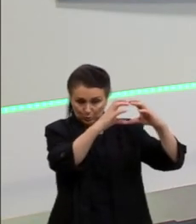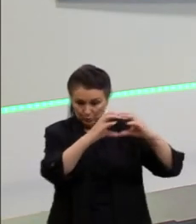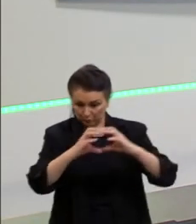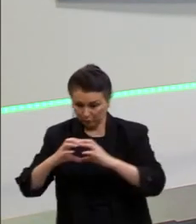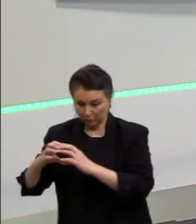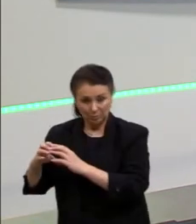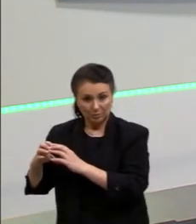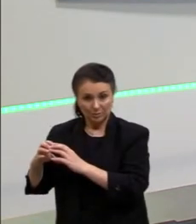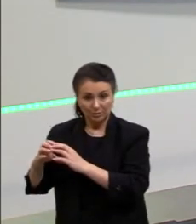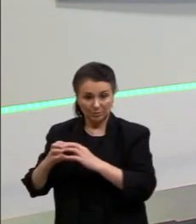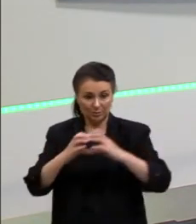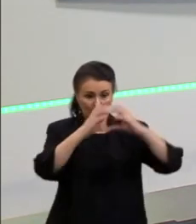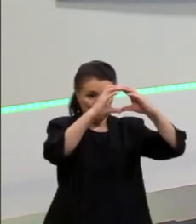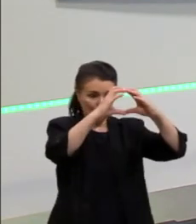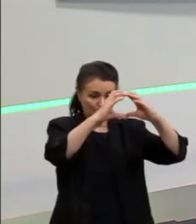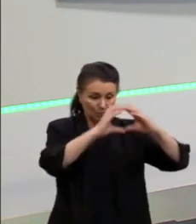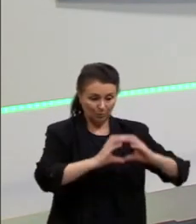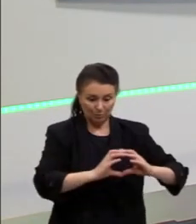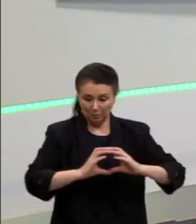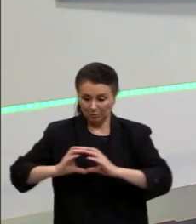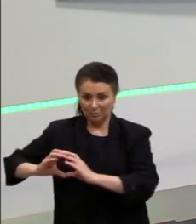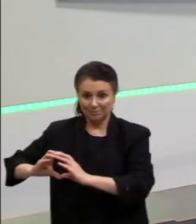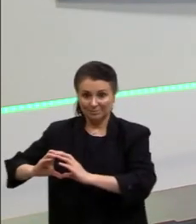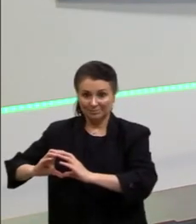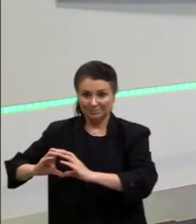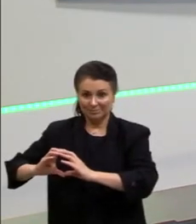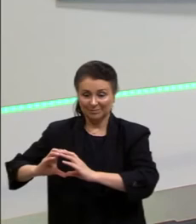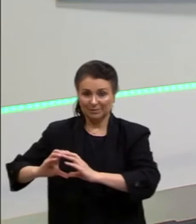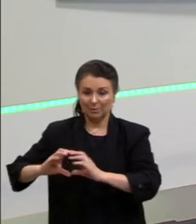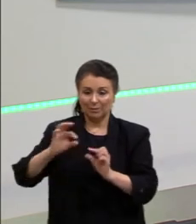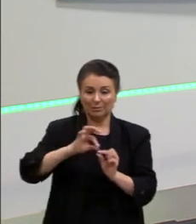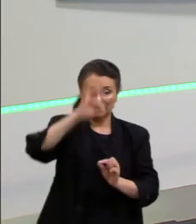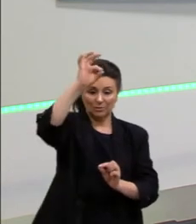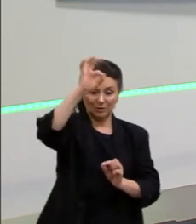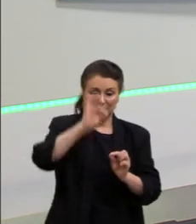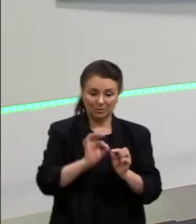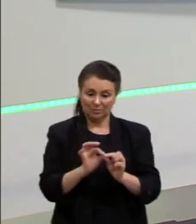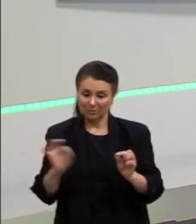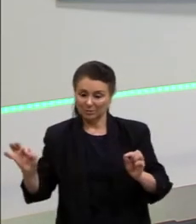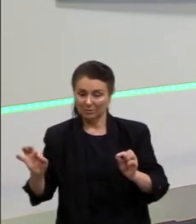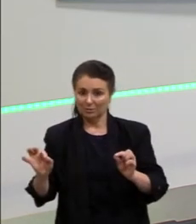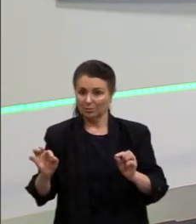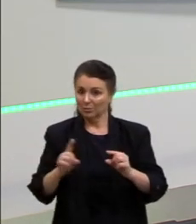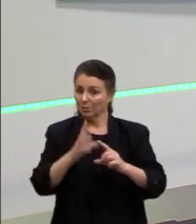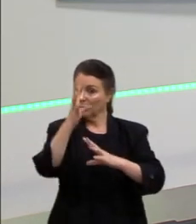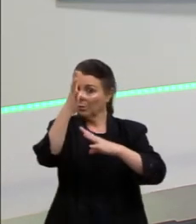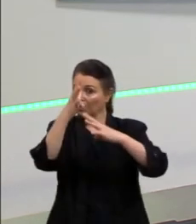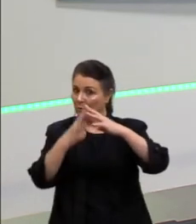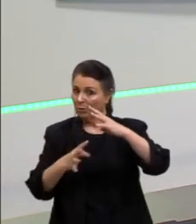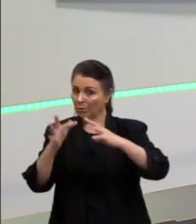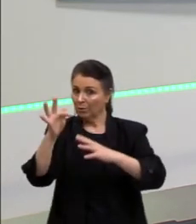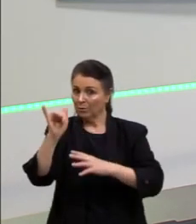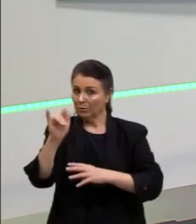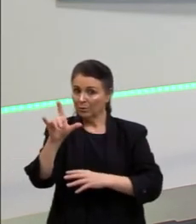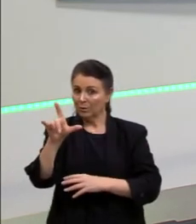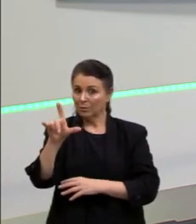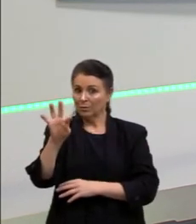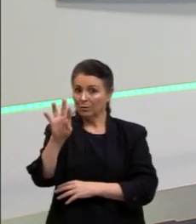né, vertical ou horizontal. Então, de novo, não é um filtro, que é o que a gente está buscando.